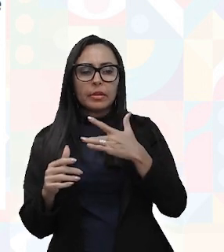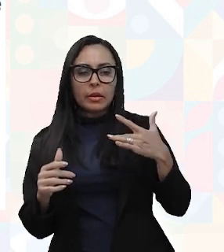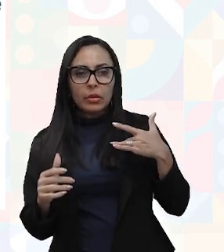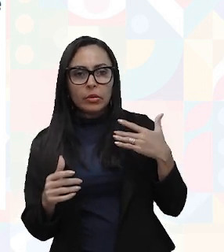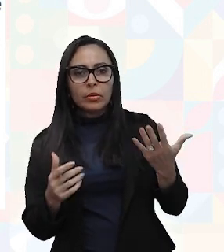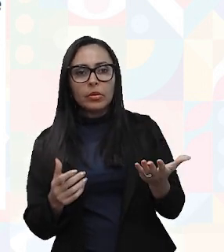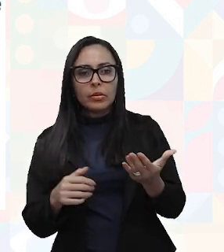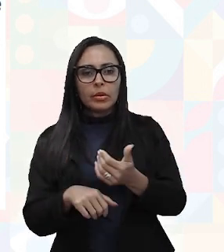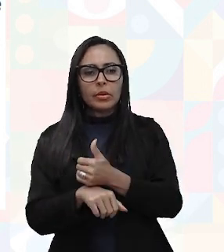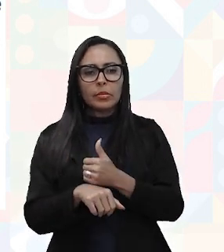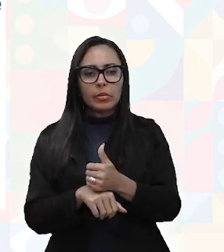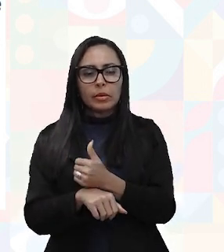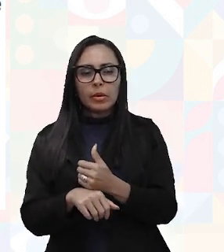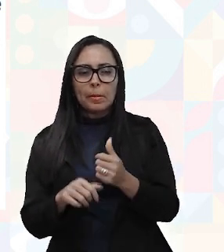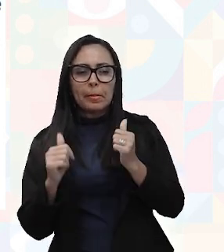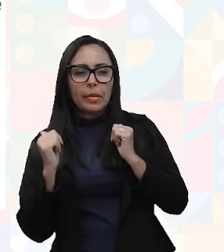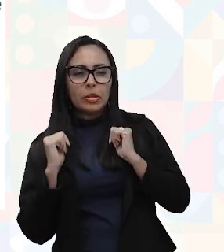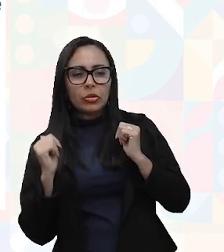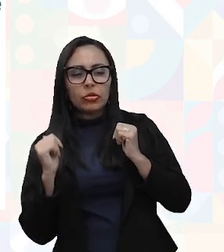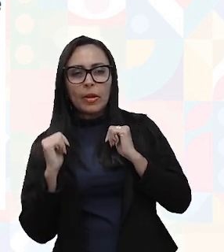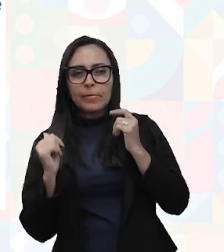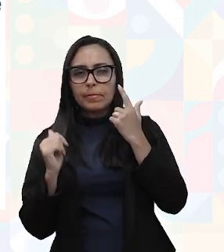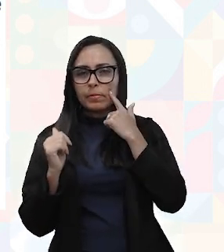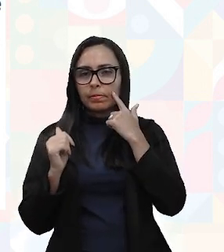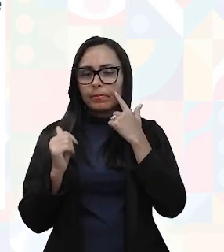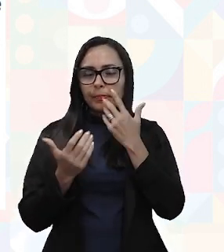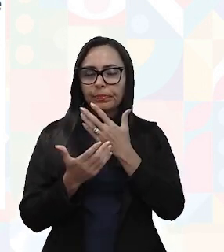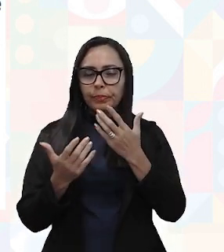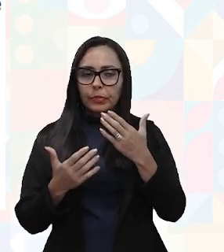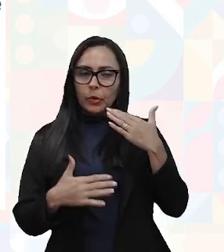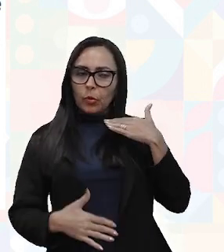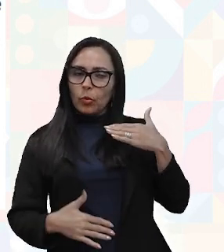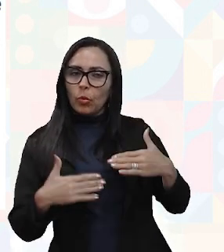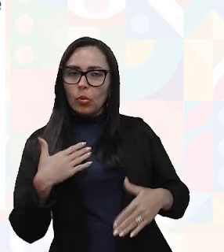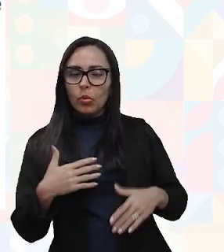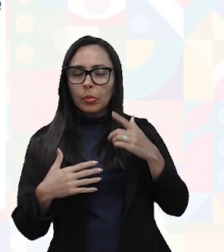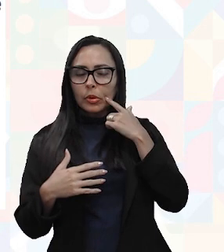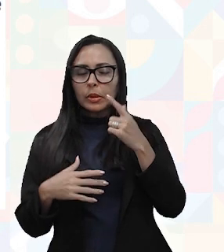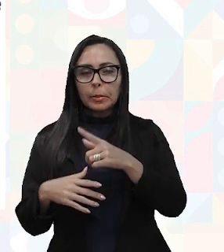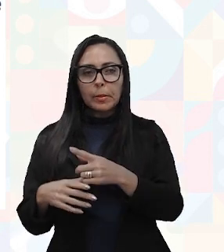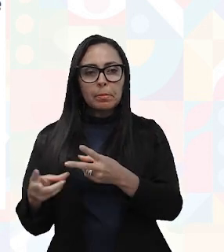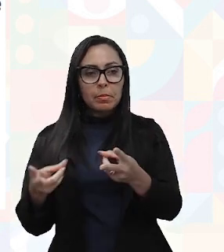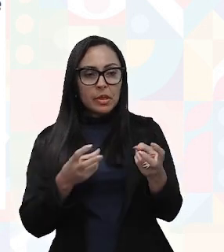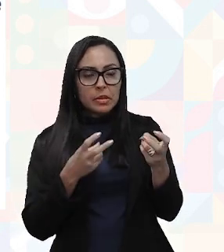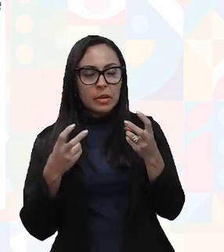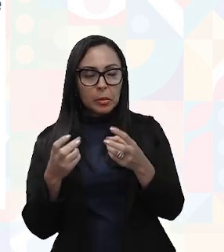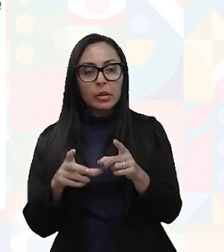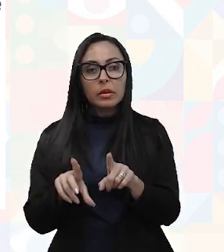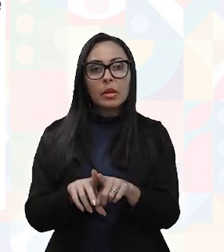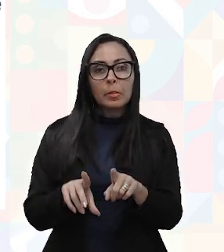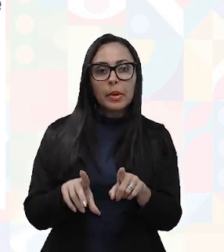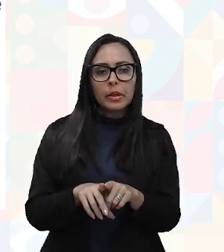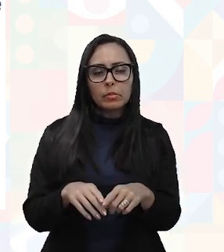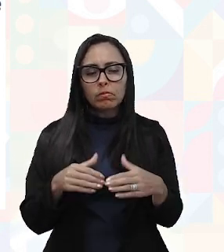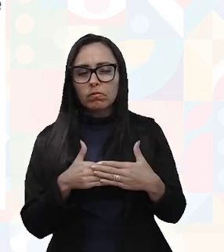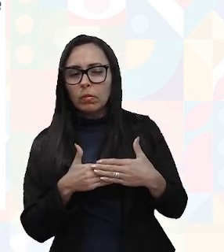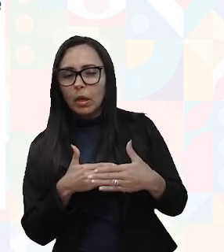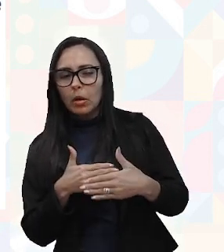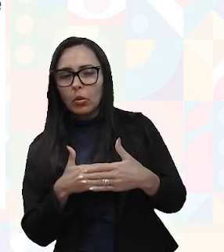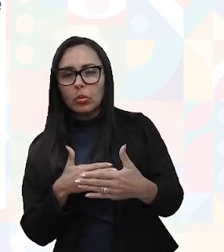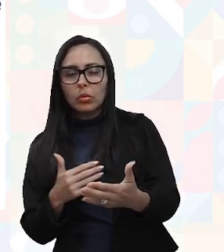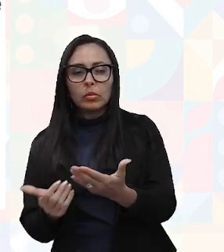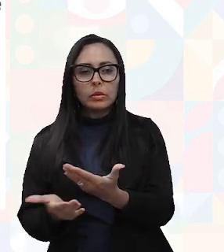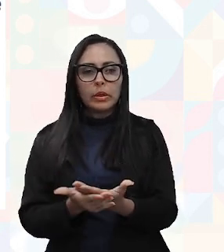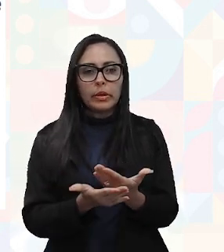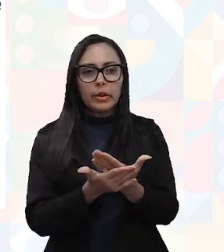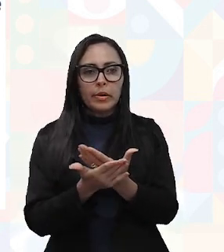profissional, ao bem-estar físico daquele profissional, mas também vocês vão perceber, ao longo da nossa aula,